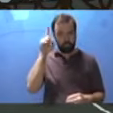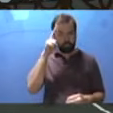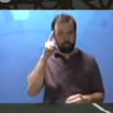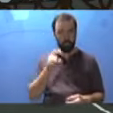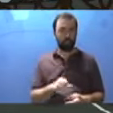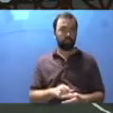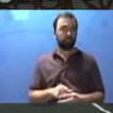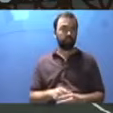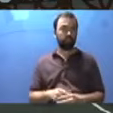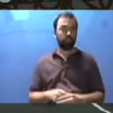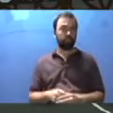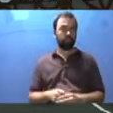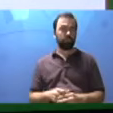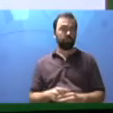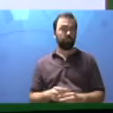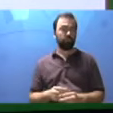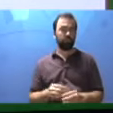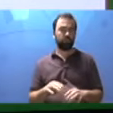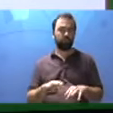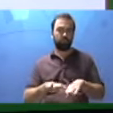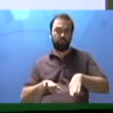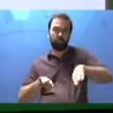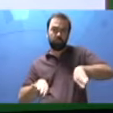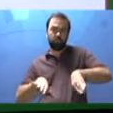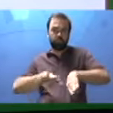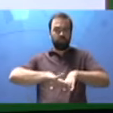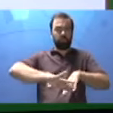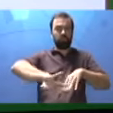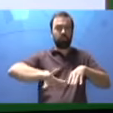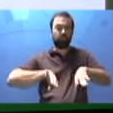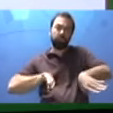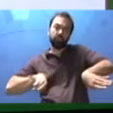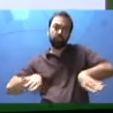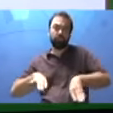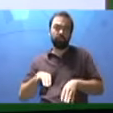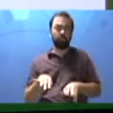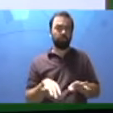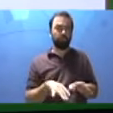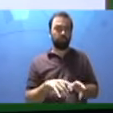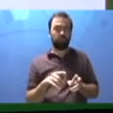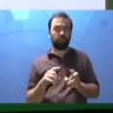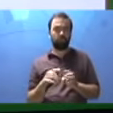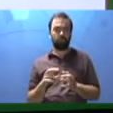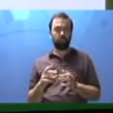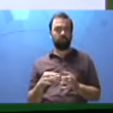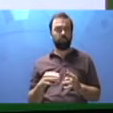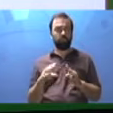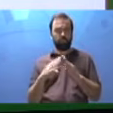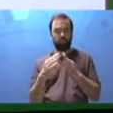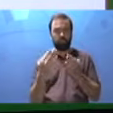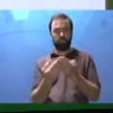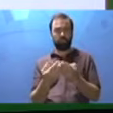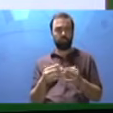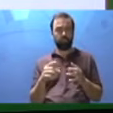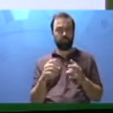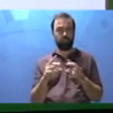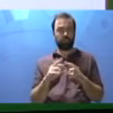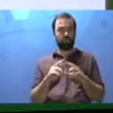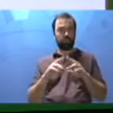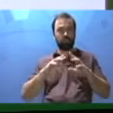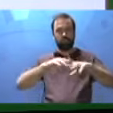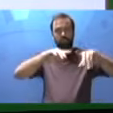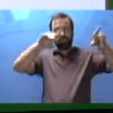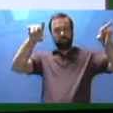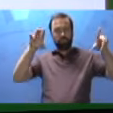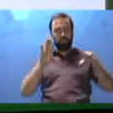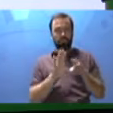Vamos pensar? O que separa a escola do espaço ao seu redor? Tem a escola.